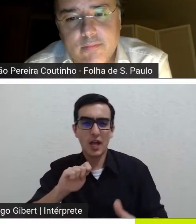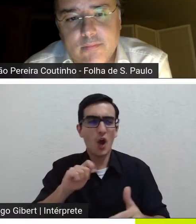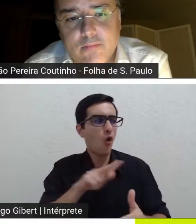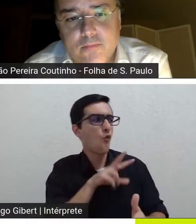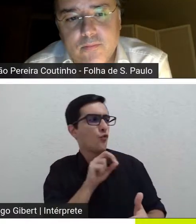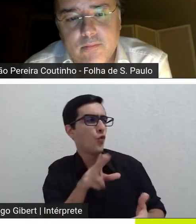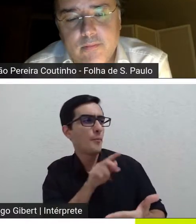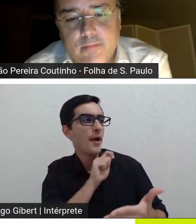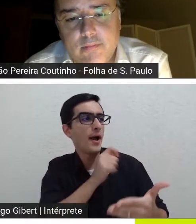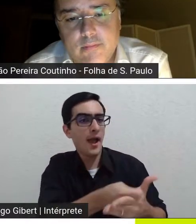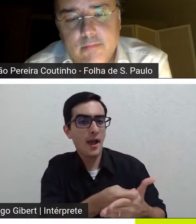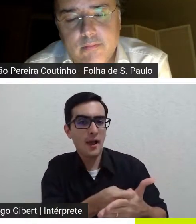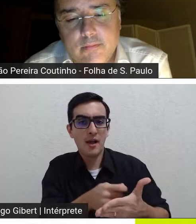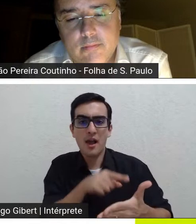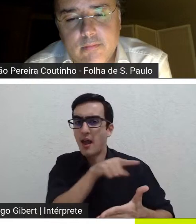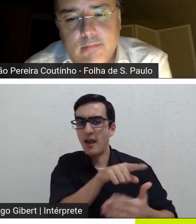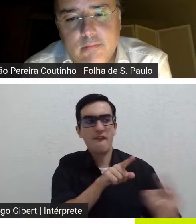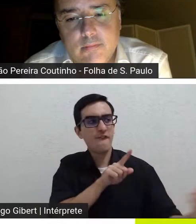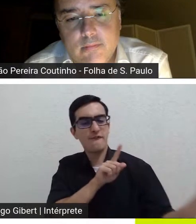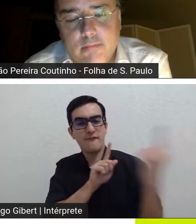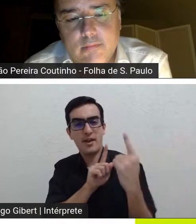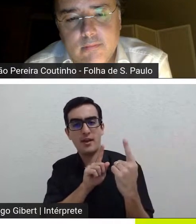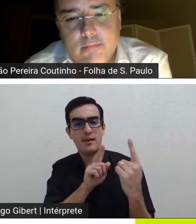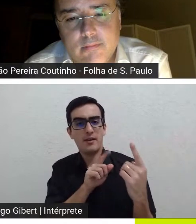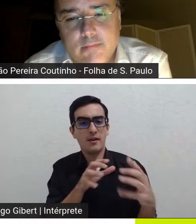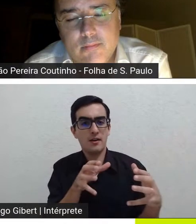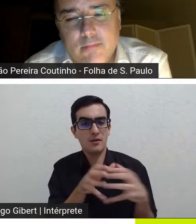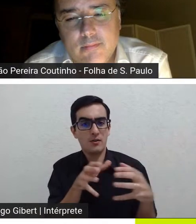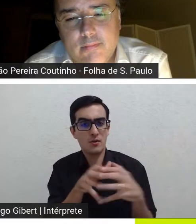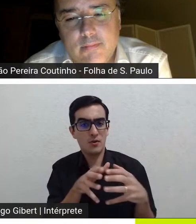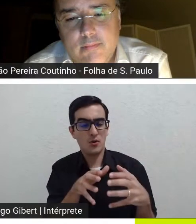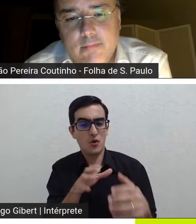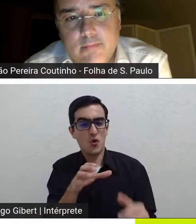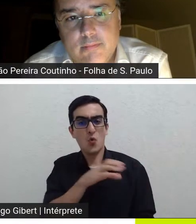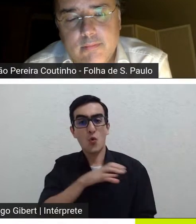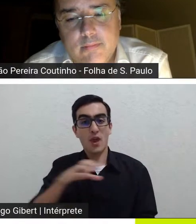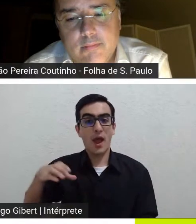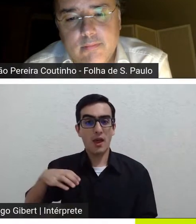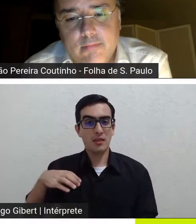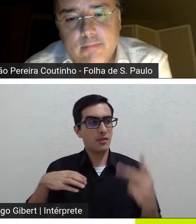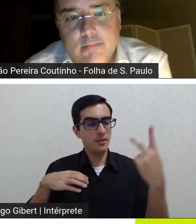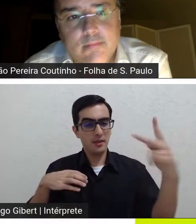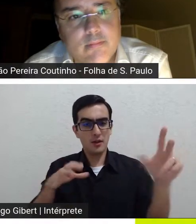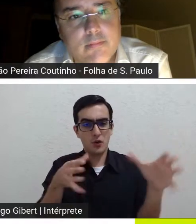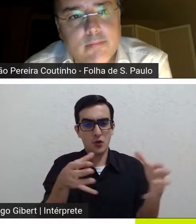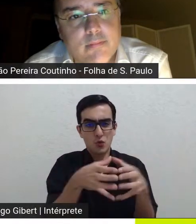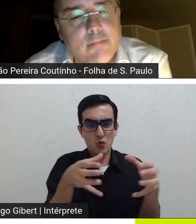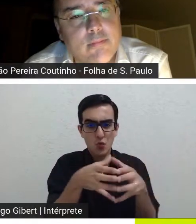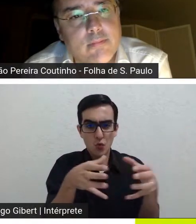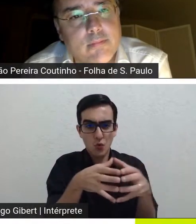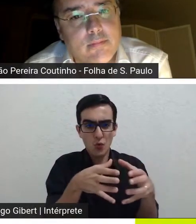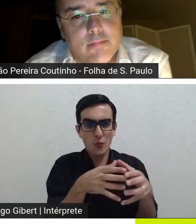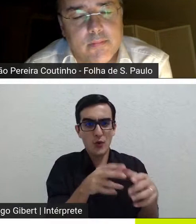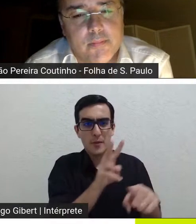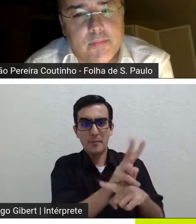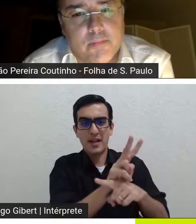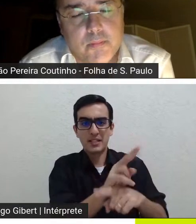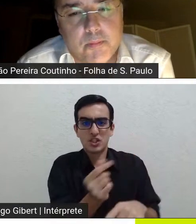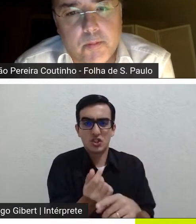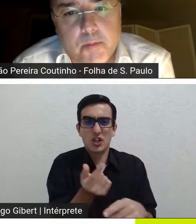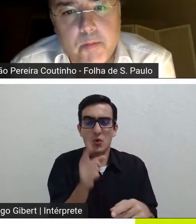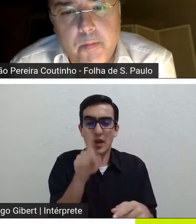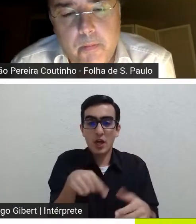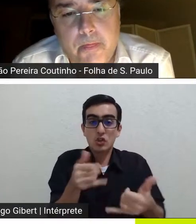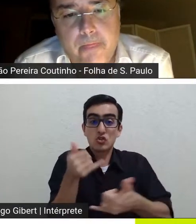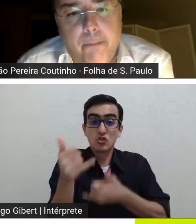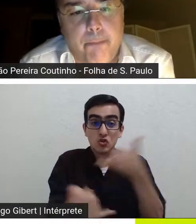os agiotas que era o irmão o cunhado dele mais o grupo de agiotes aquilo tudo é um jogo um jogo